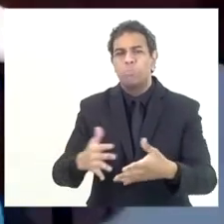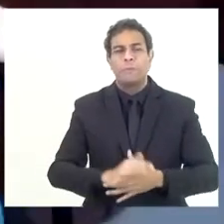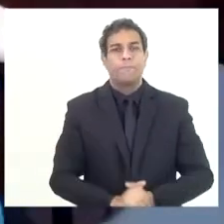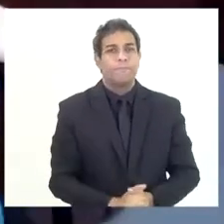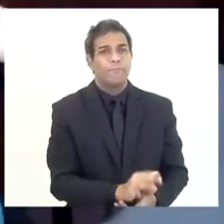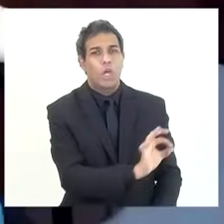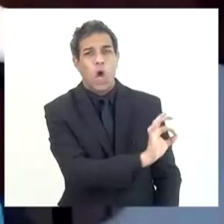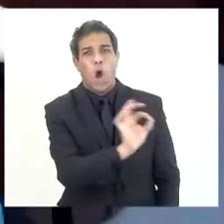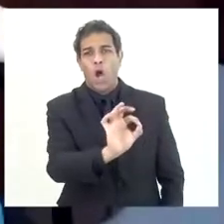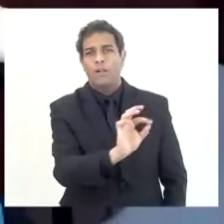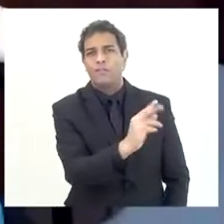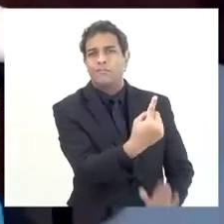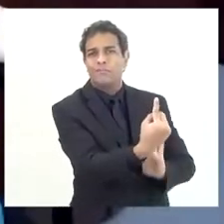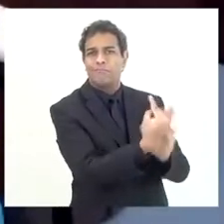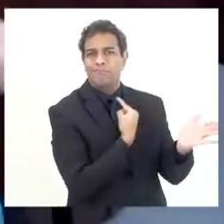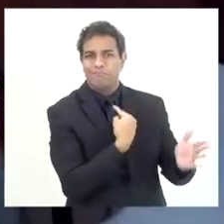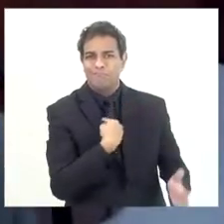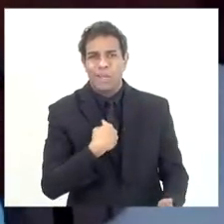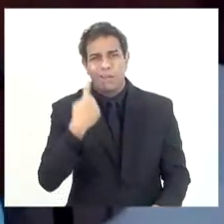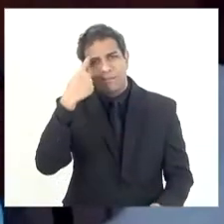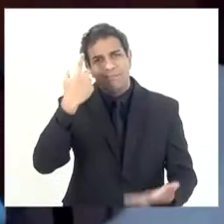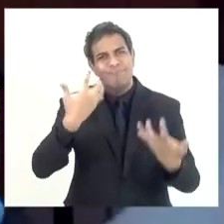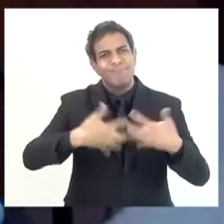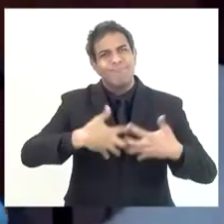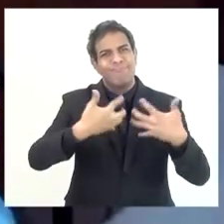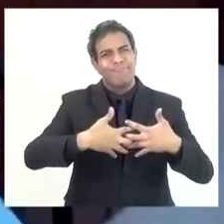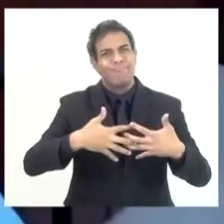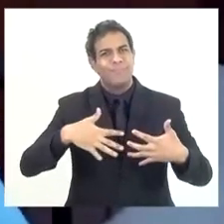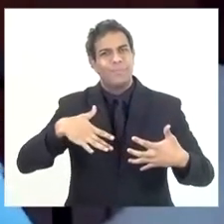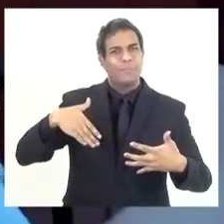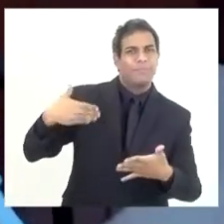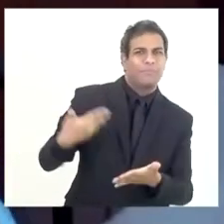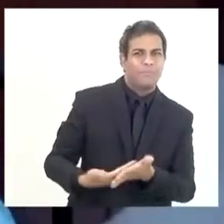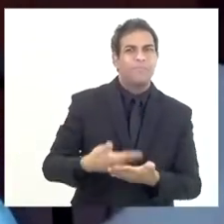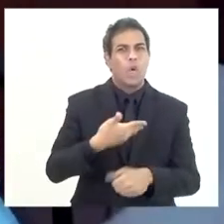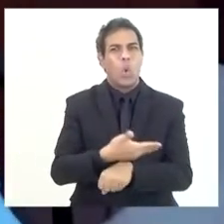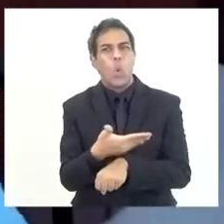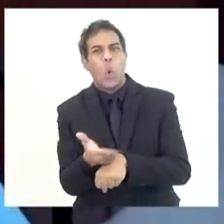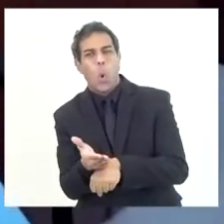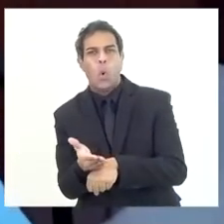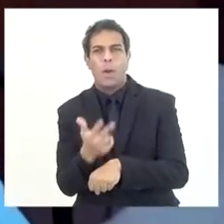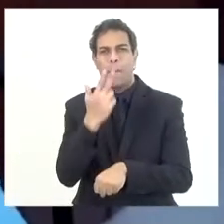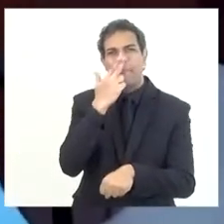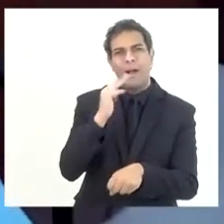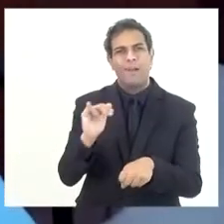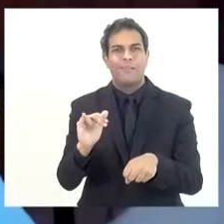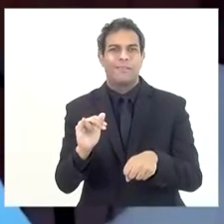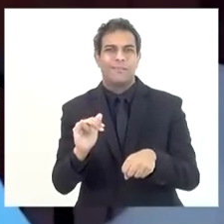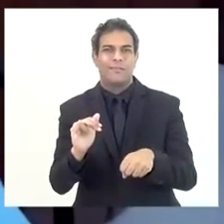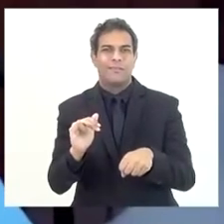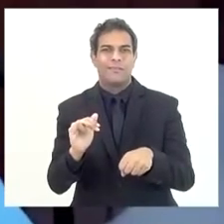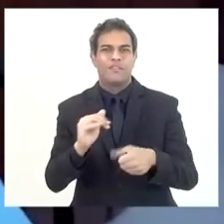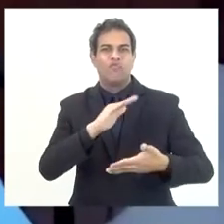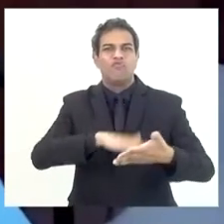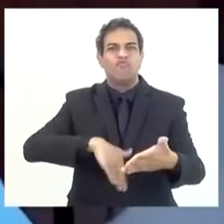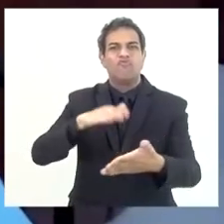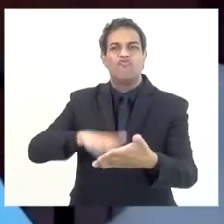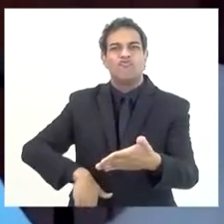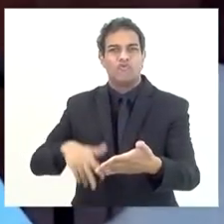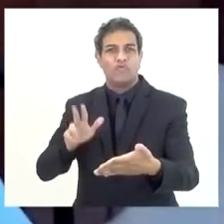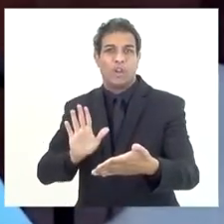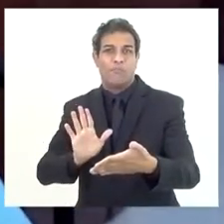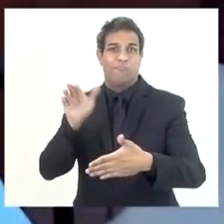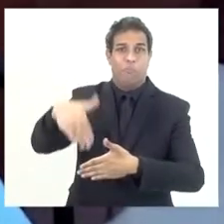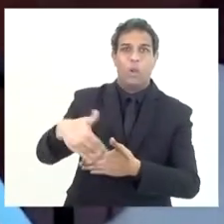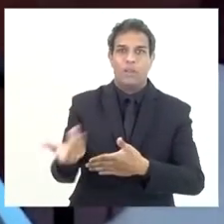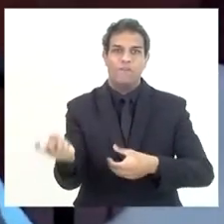ótima a pergunta que às vezes até pelo nosso dia a dia a gente pula algumas etapas na explicação e claramente eu pulei